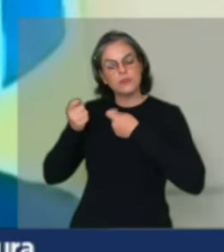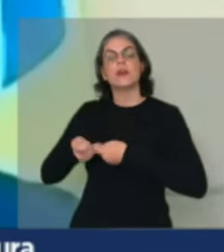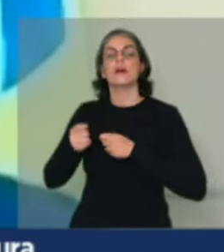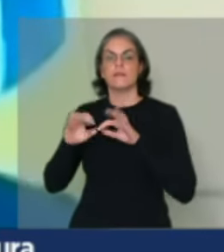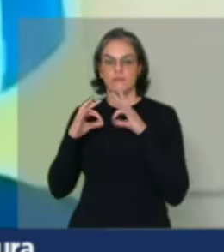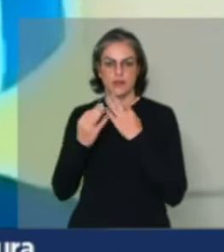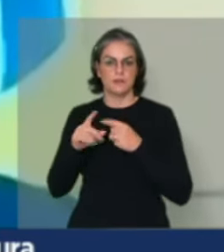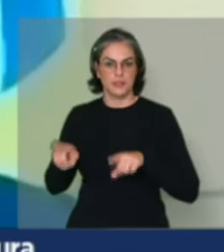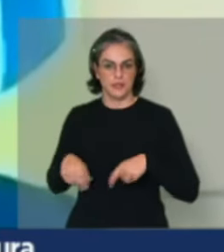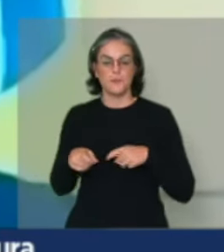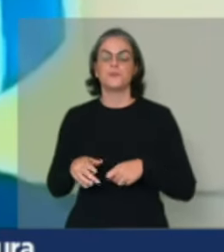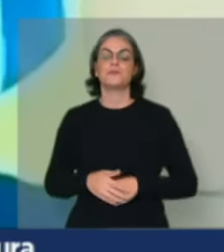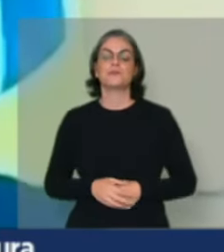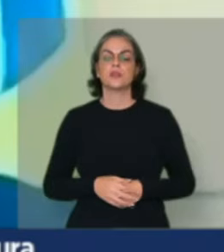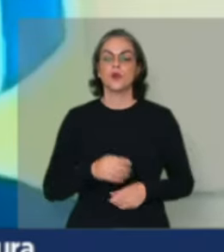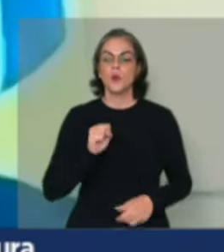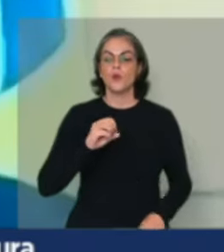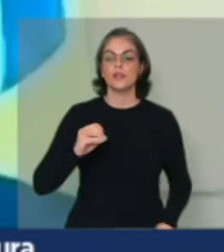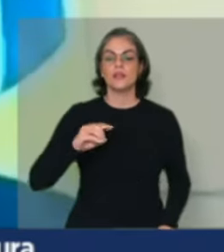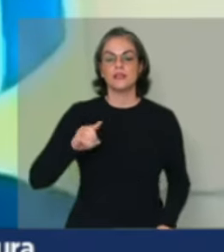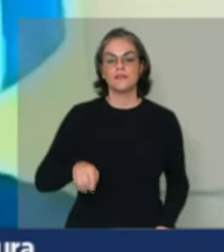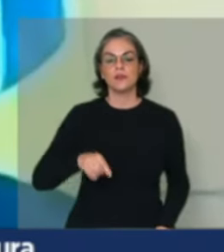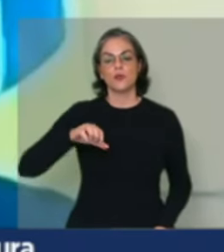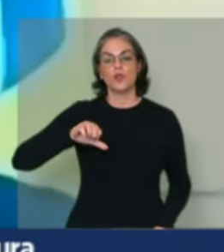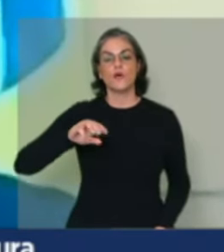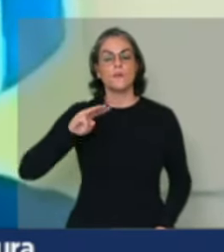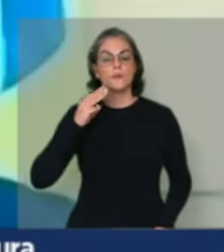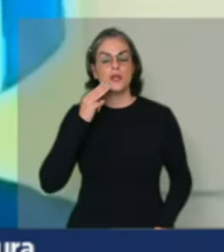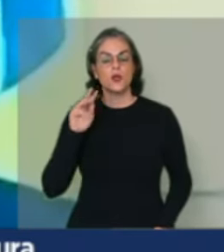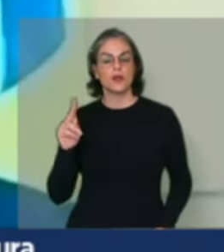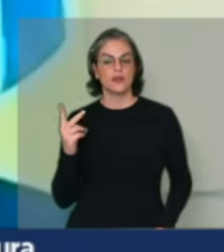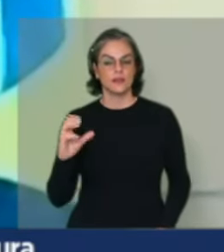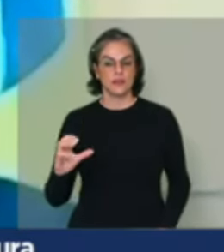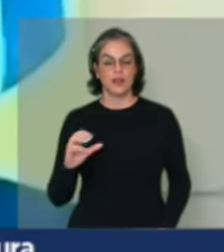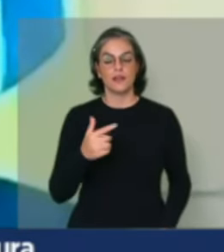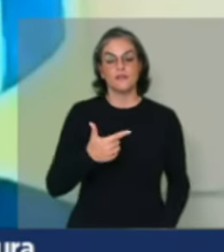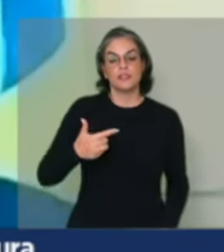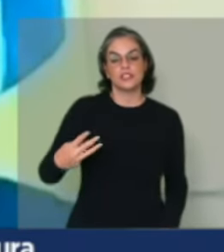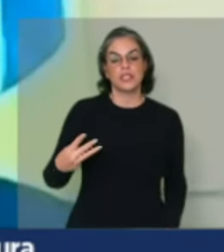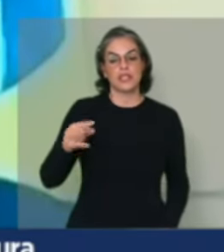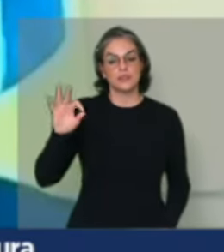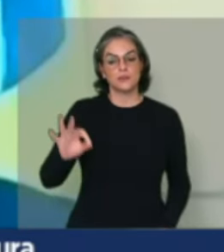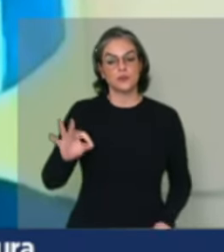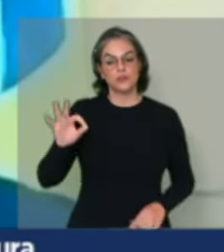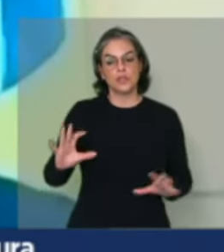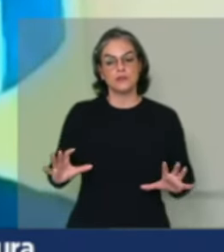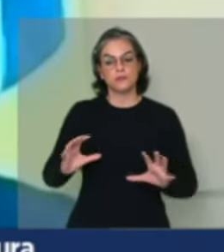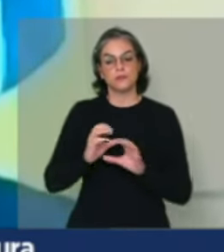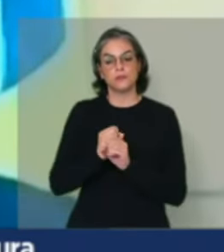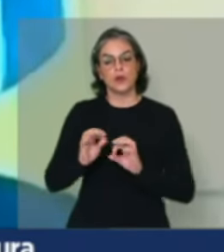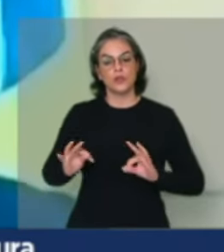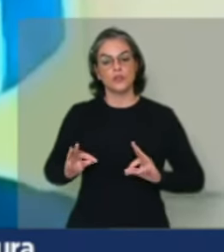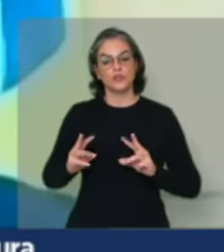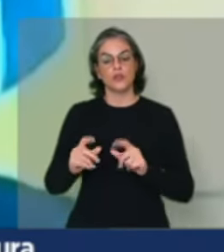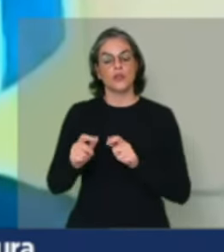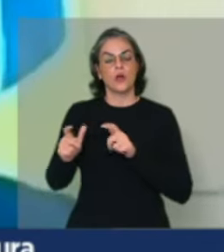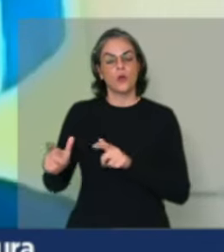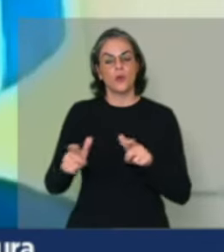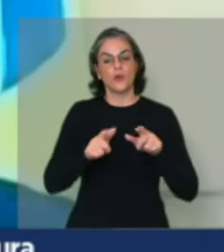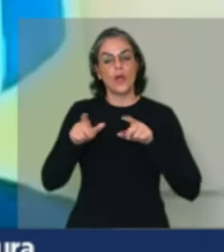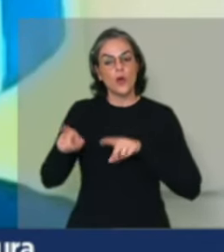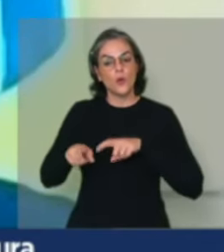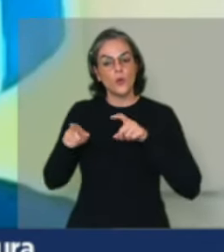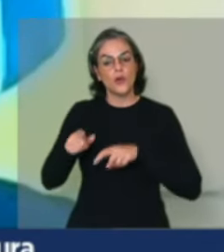,9 milhões de hectares, 23% da área total de estabelecimentos rurais no Brasil está na agricultura